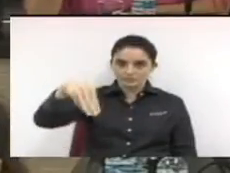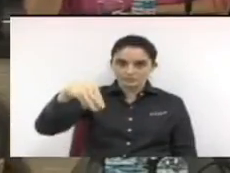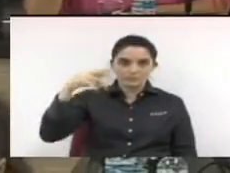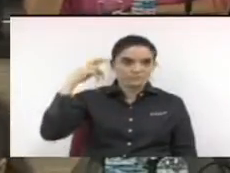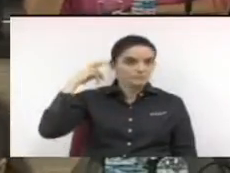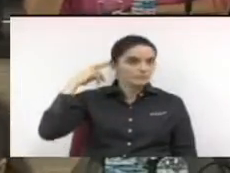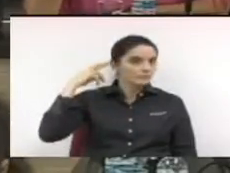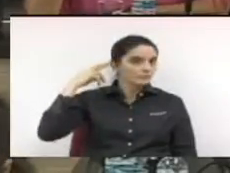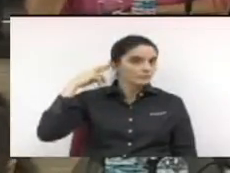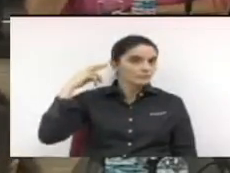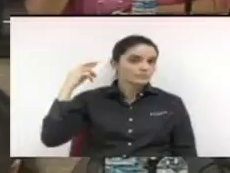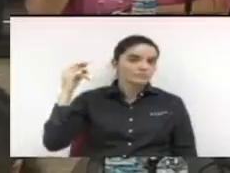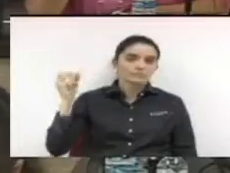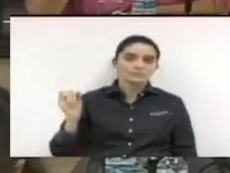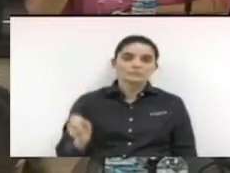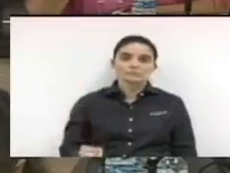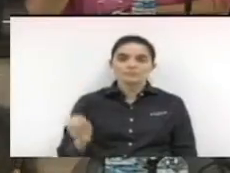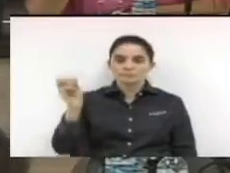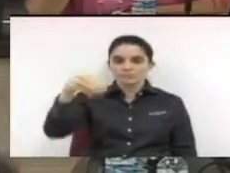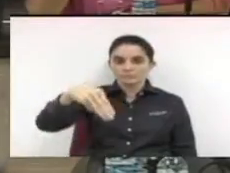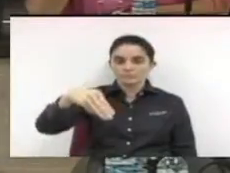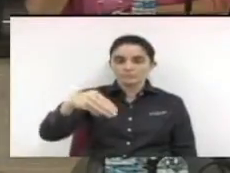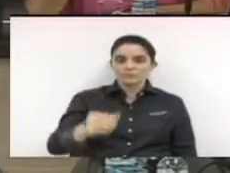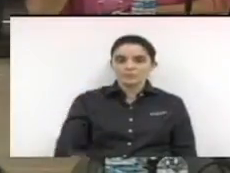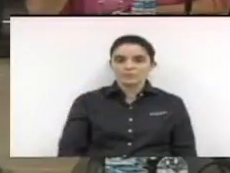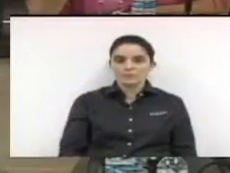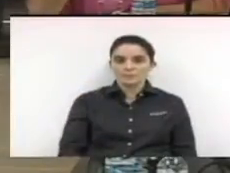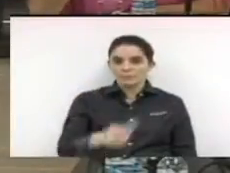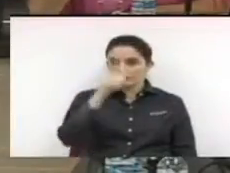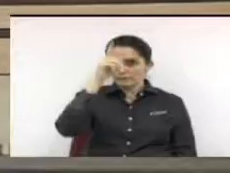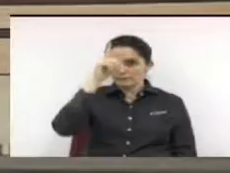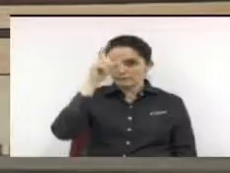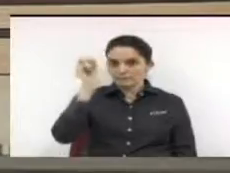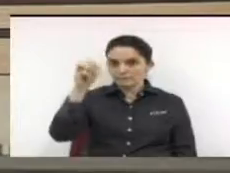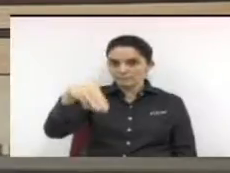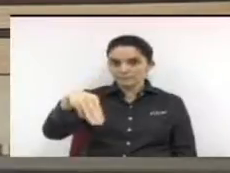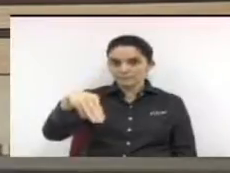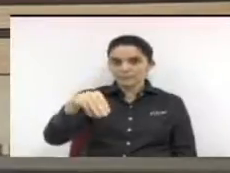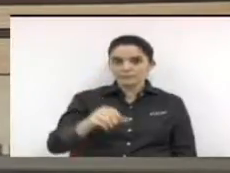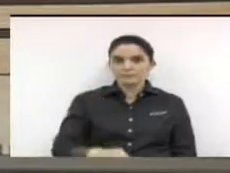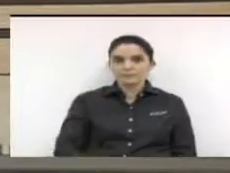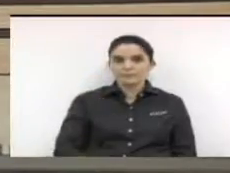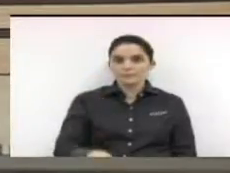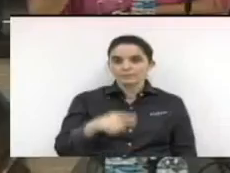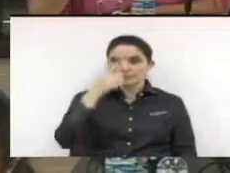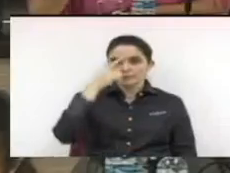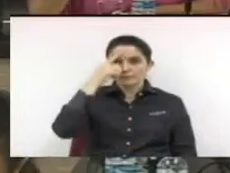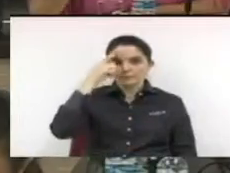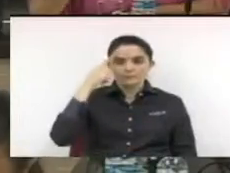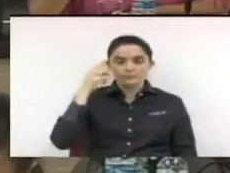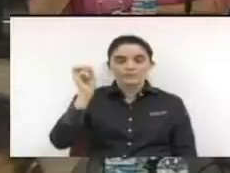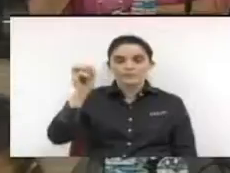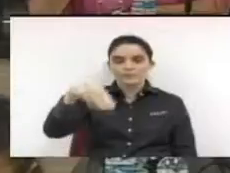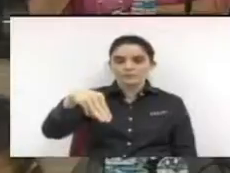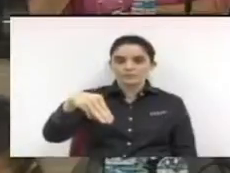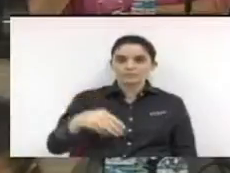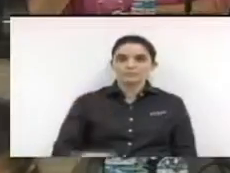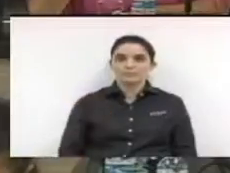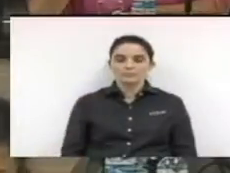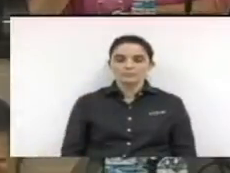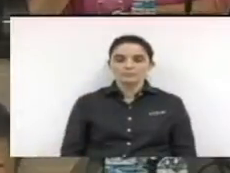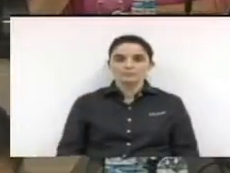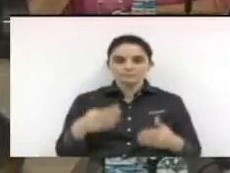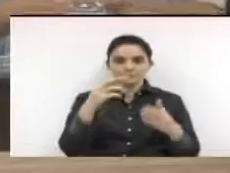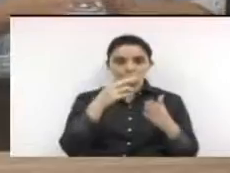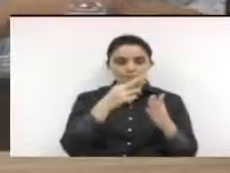Ronei Costa Martins Silva? Sim. Sidney Pascoto? Sim. Wilson Nunes Serqueira? Sim. A